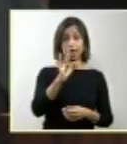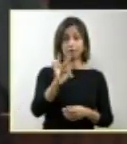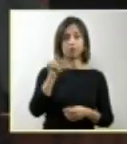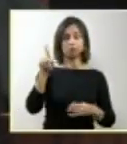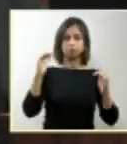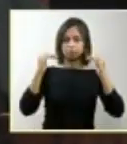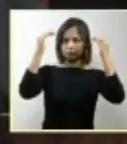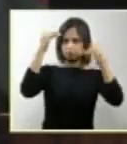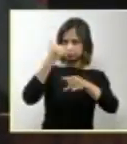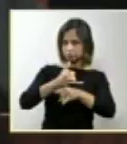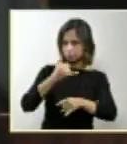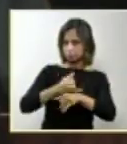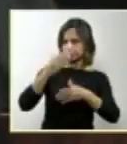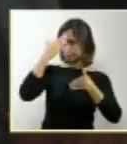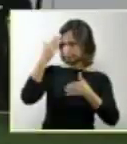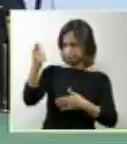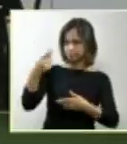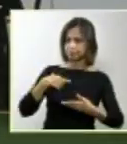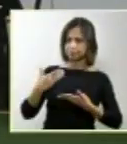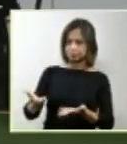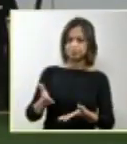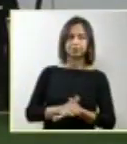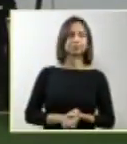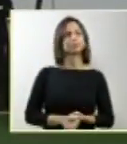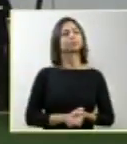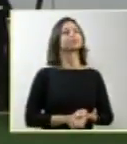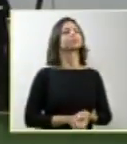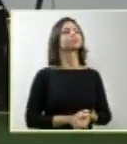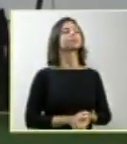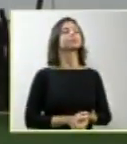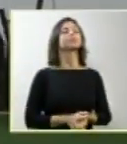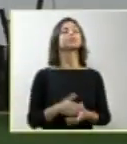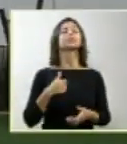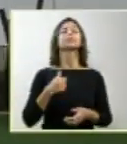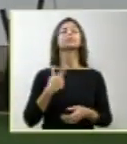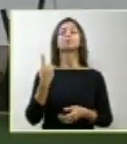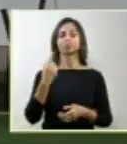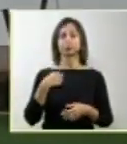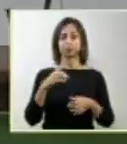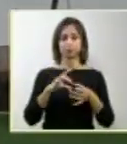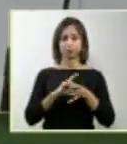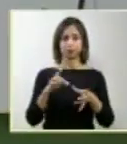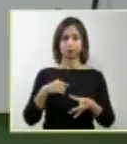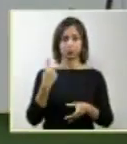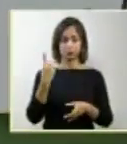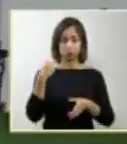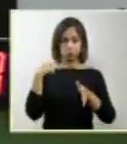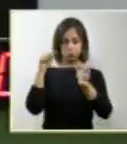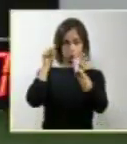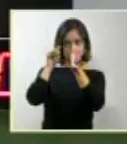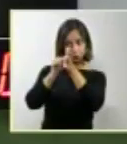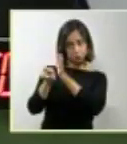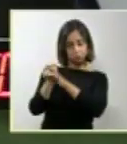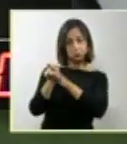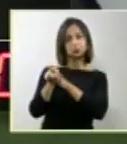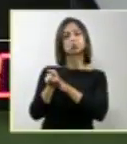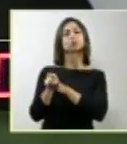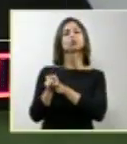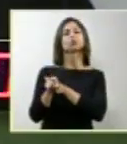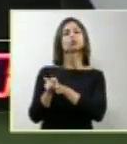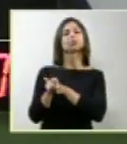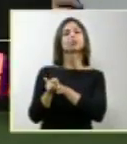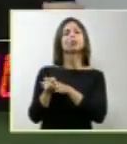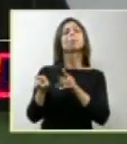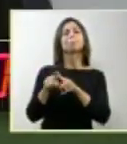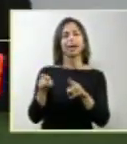admiramos. Agradeço a Vossa Excelência. Vou me permitir lançar uma indagação, muito embora saiba